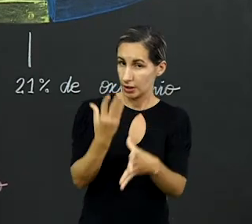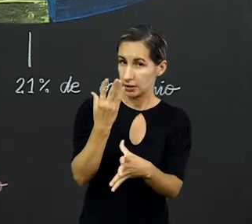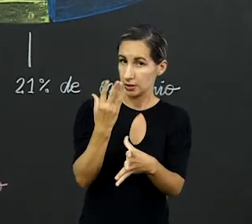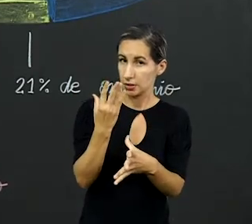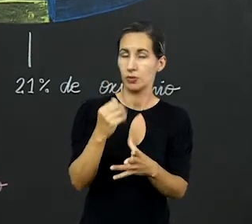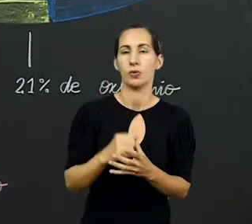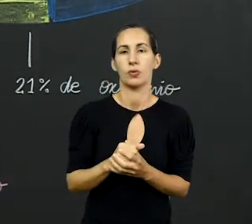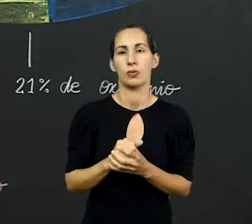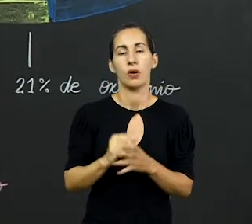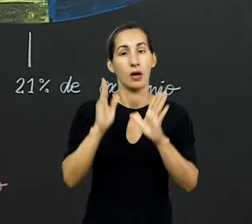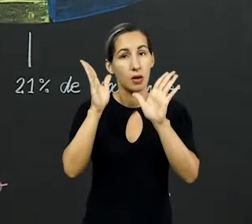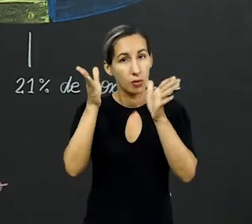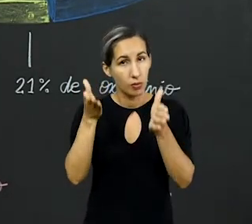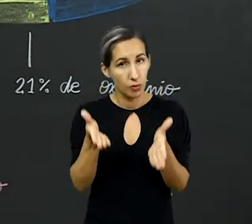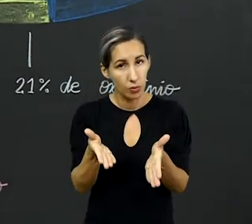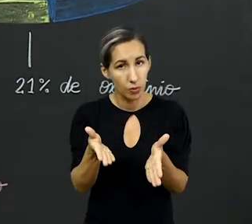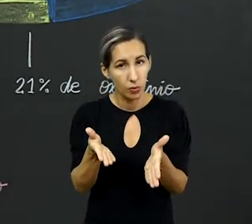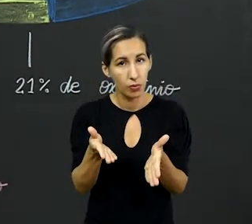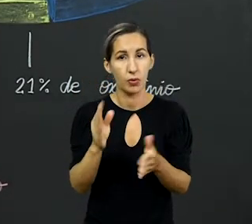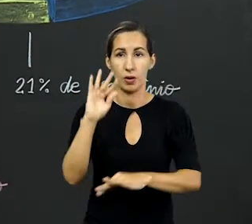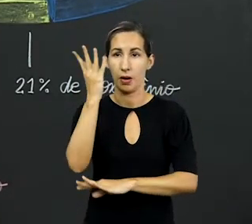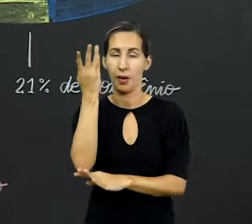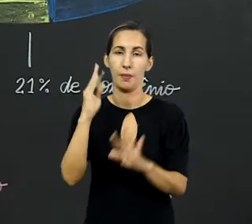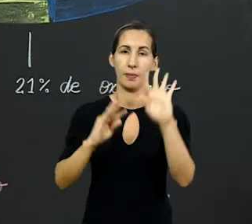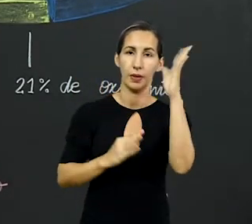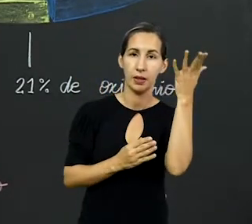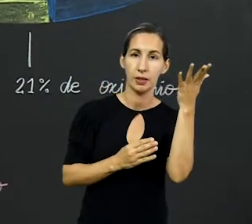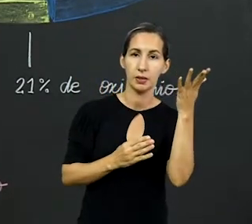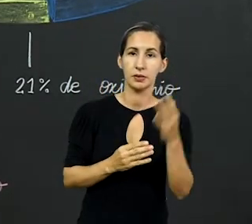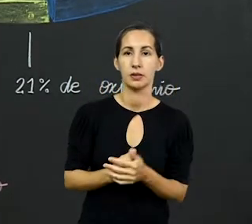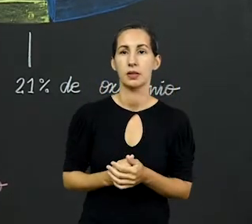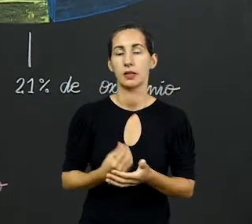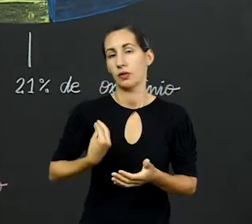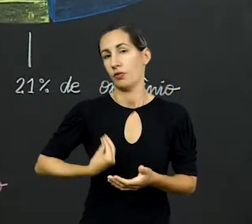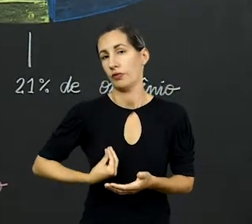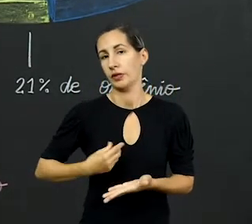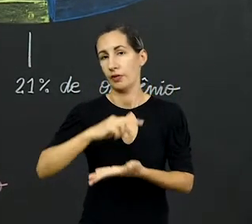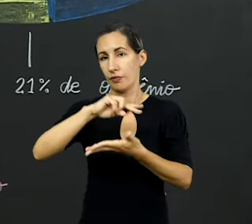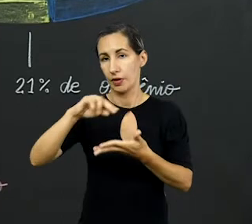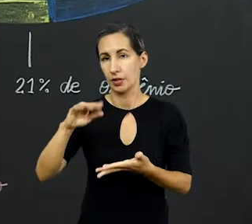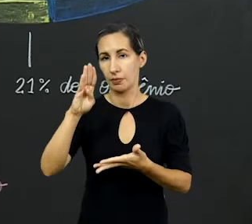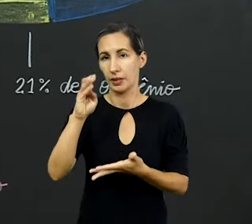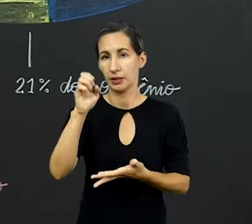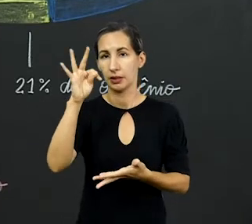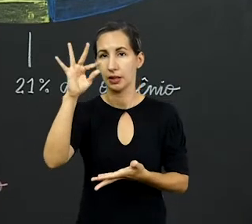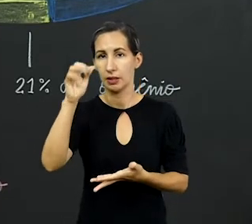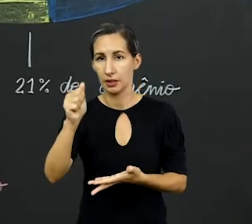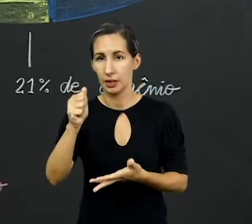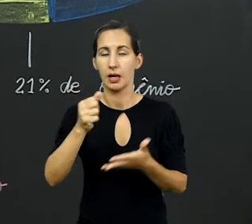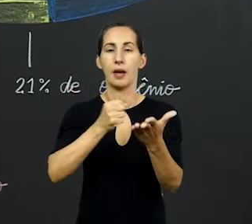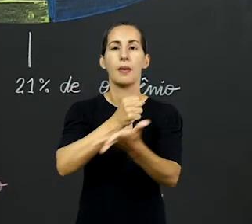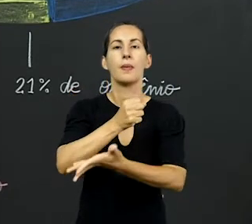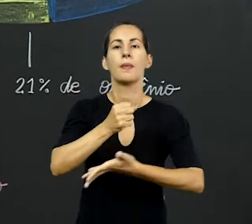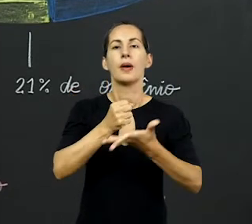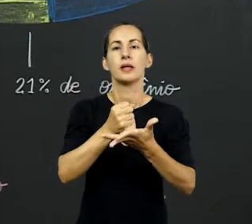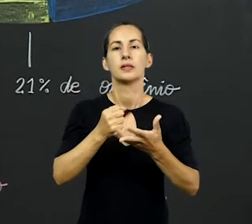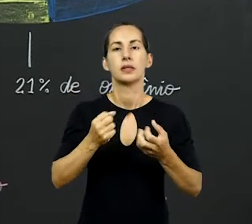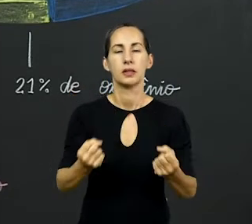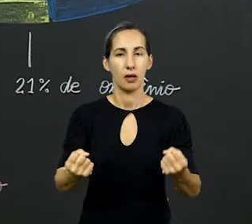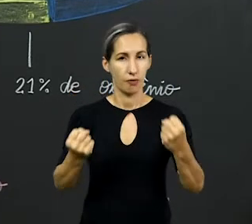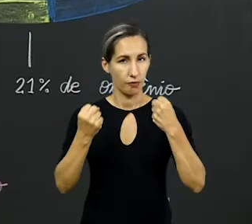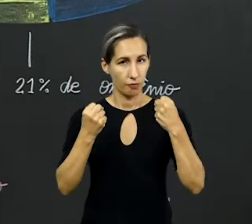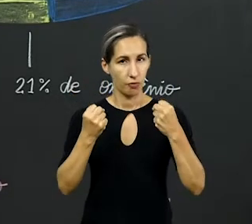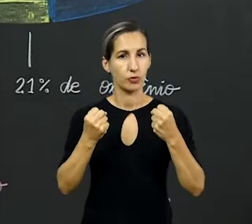é um resíduo. Agora, para plantas, para algas, para algumas bactérias, é a base, a fonte da energia.